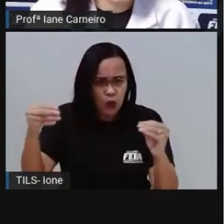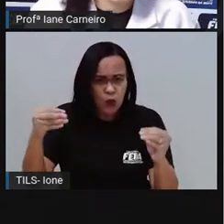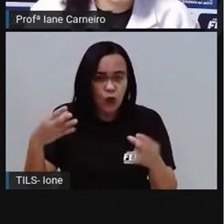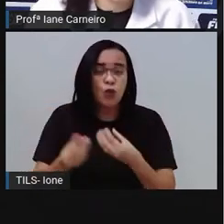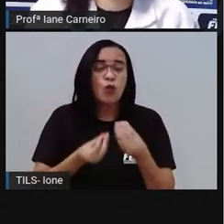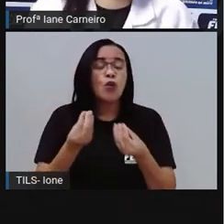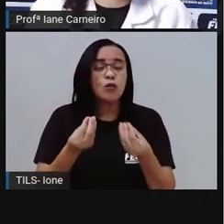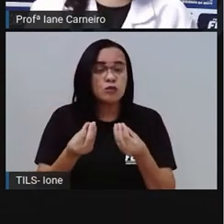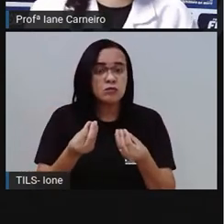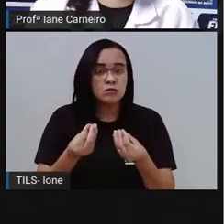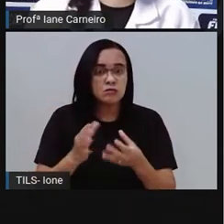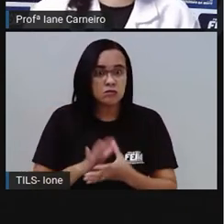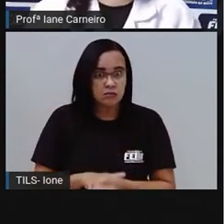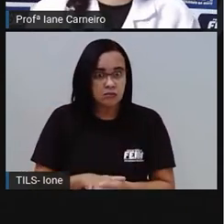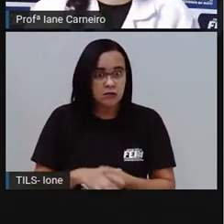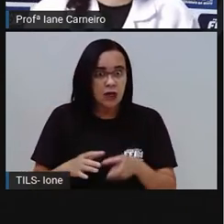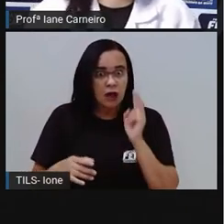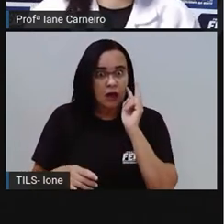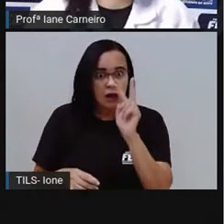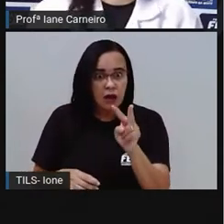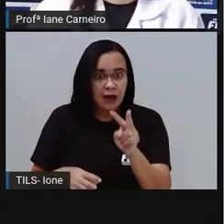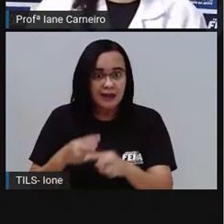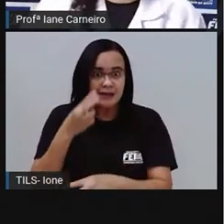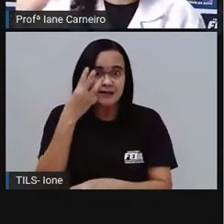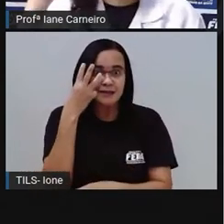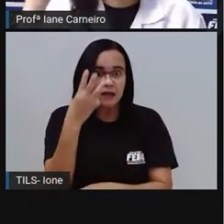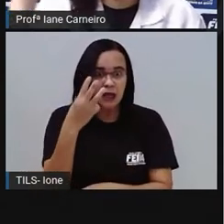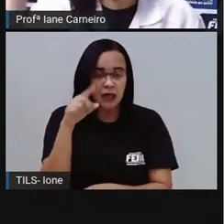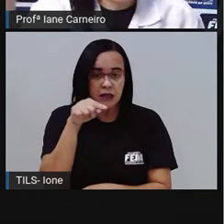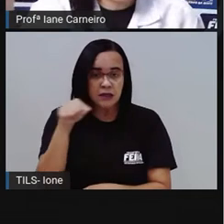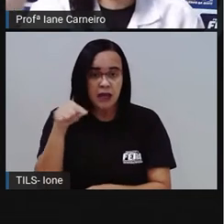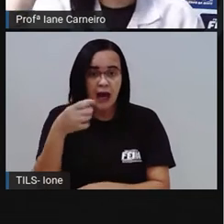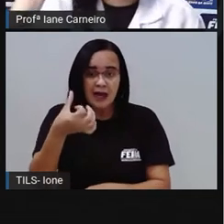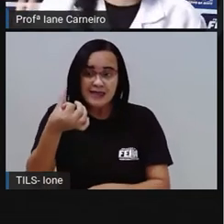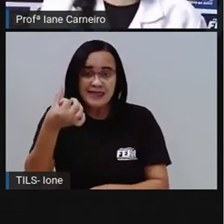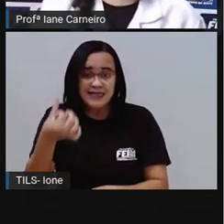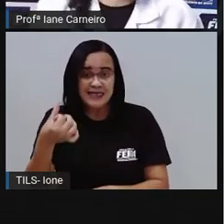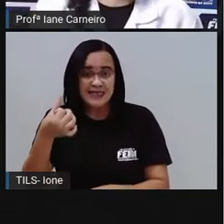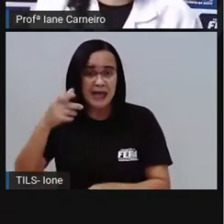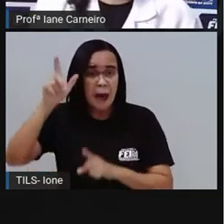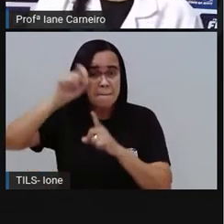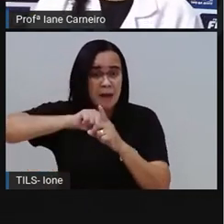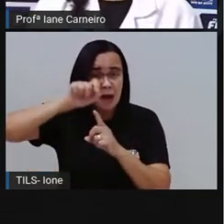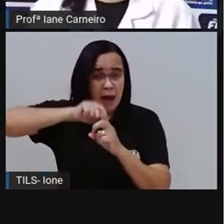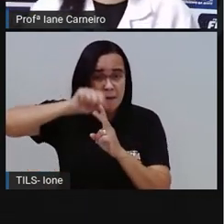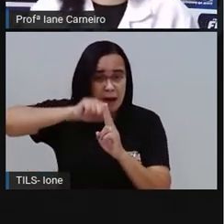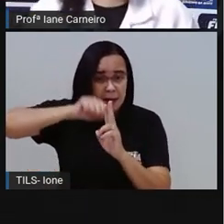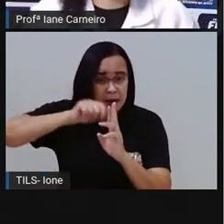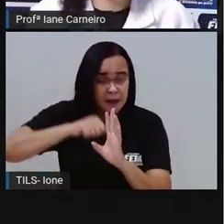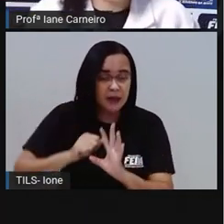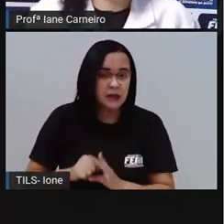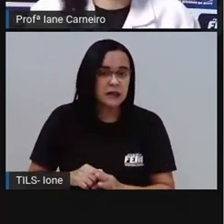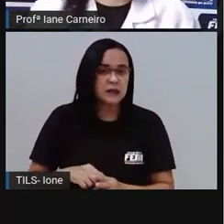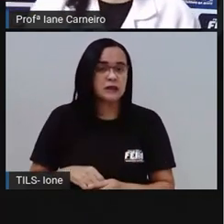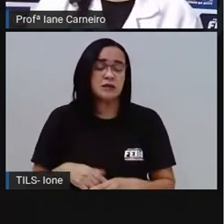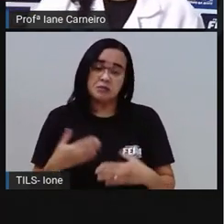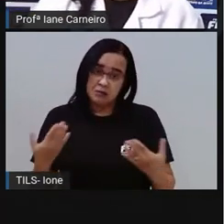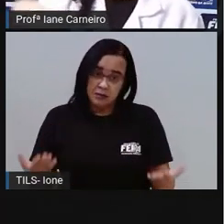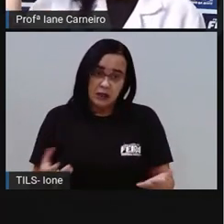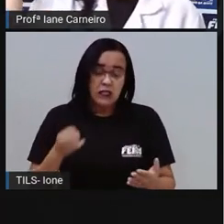de 3 a 6 meses para se decompor, então se você jogar aí um papelzinho fora, e você não descartou ele